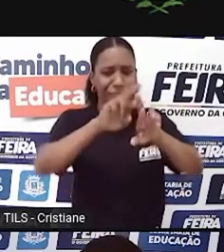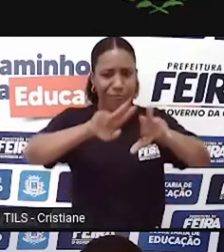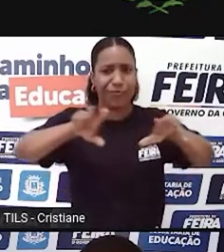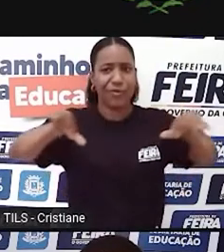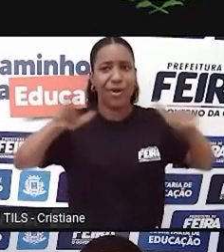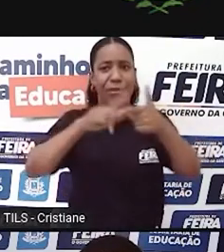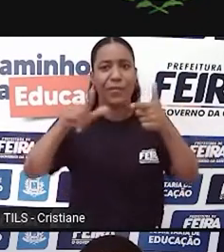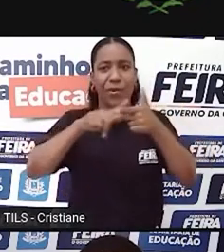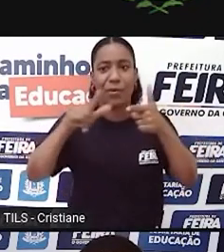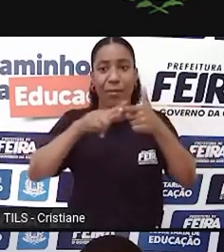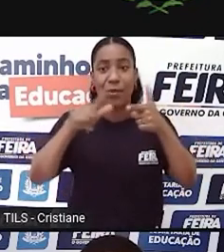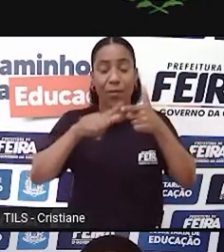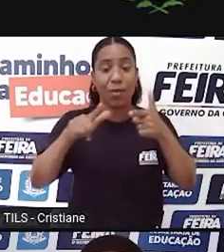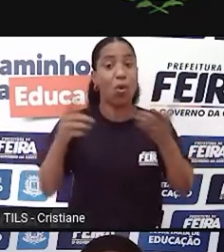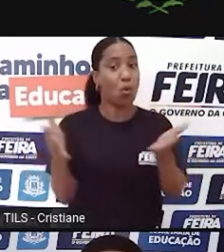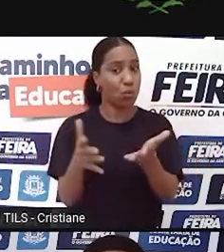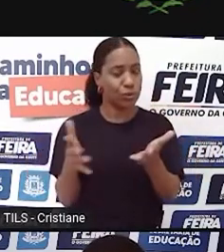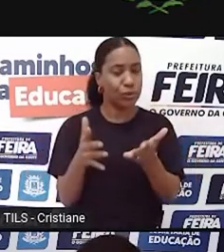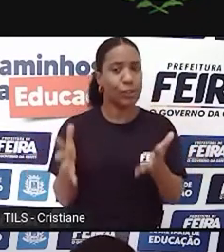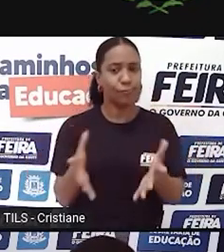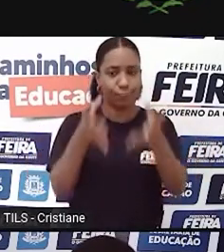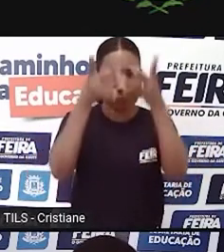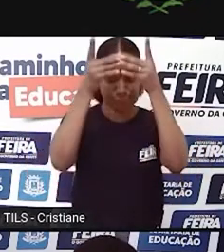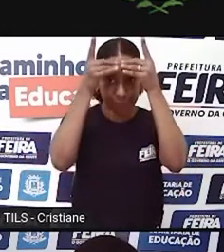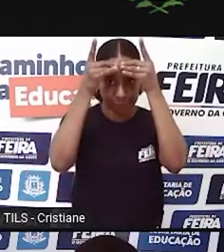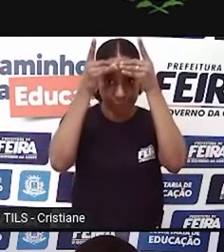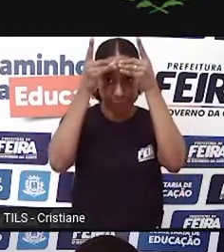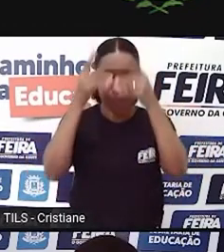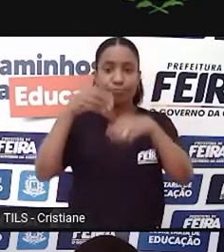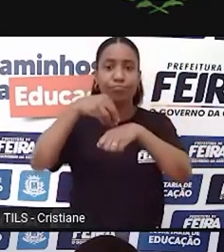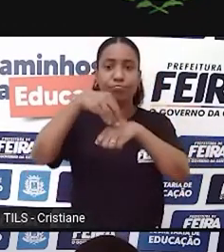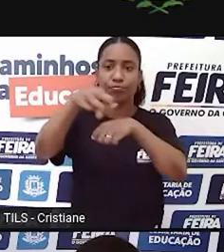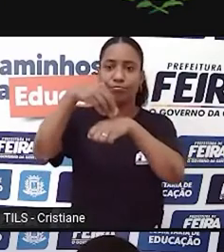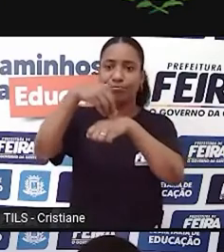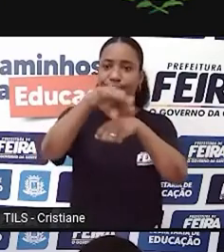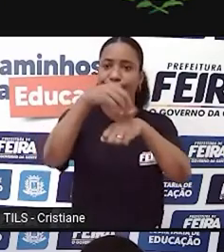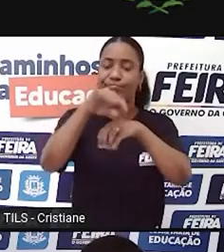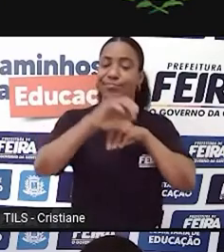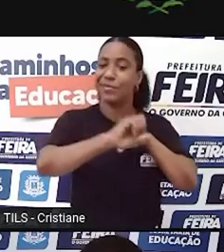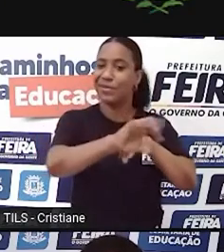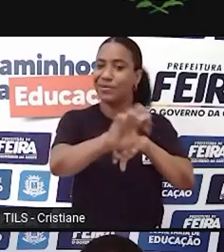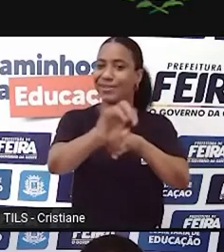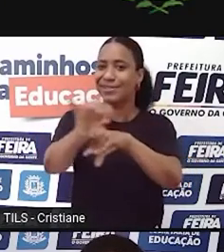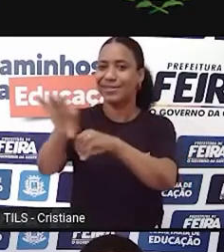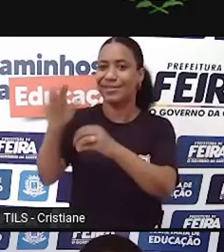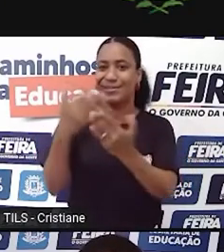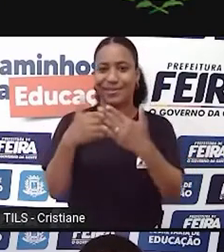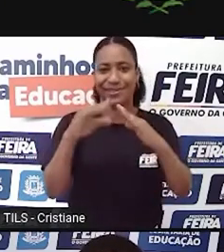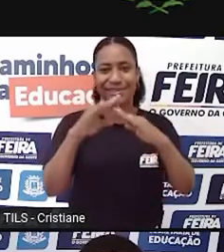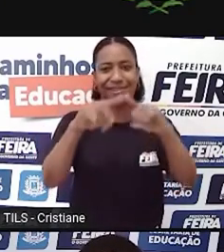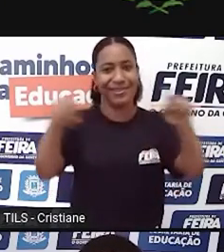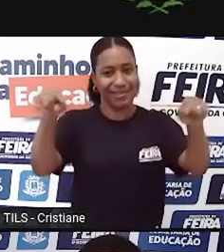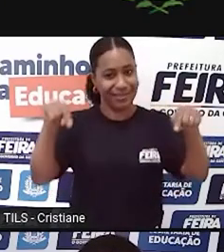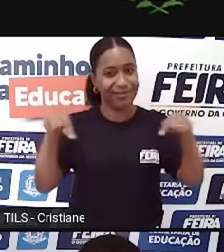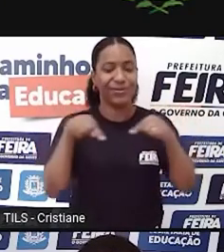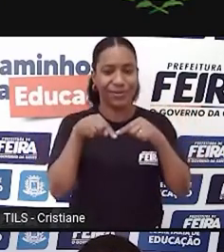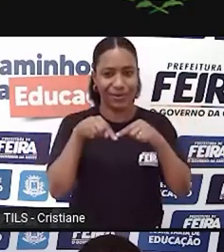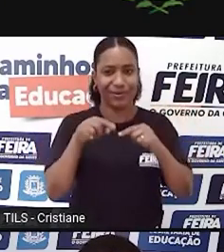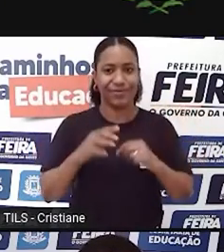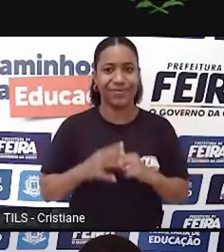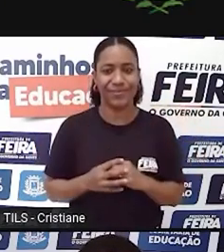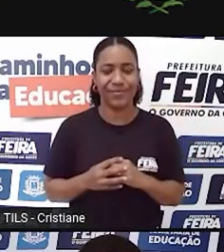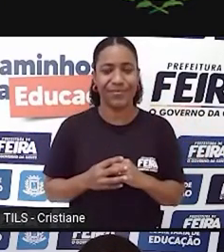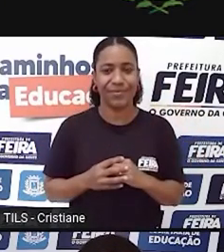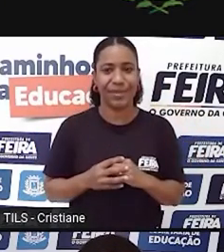pode negar que existe, eu vou usar sempre no presente, tá? Eu não gosto de usar, de me referir a